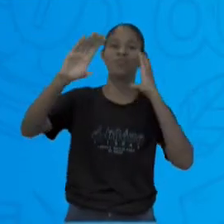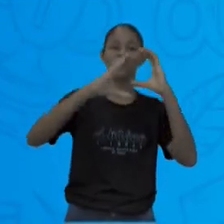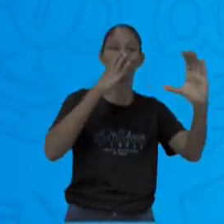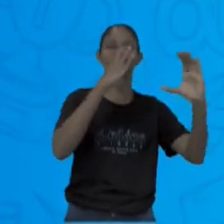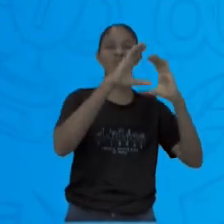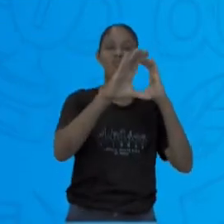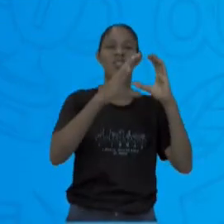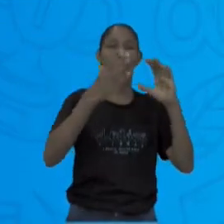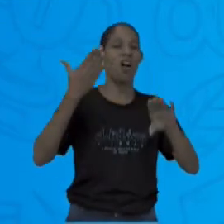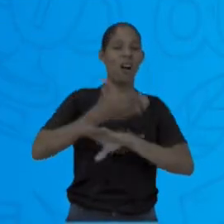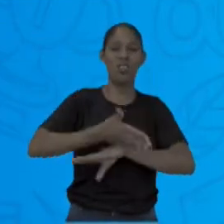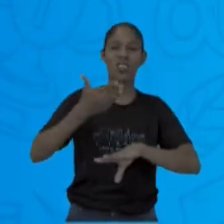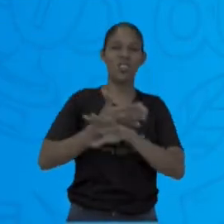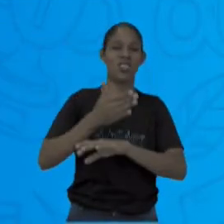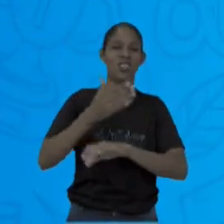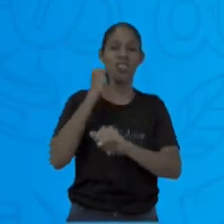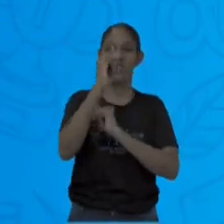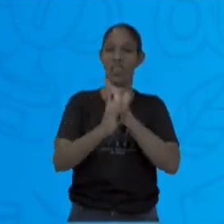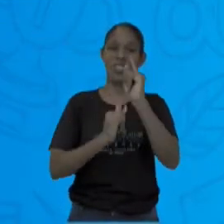comunicação digital.